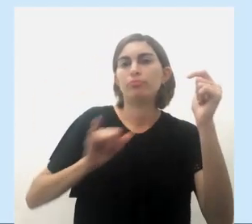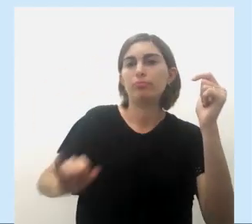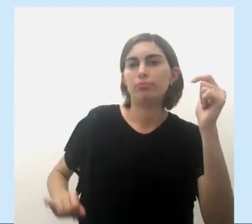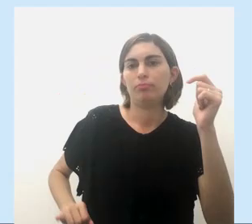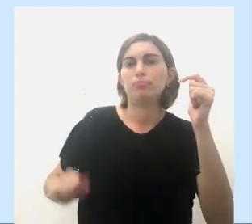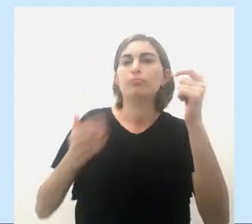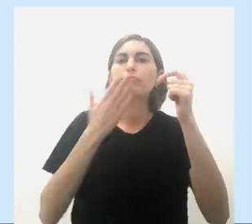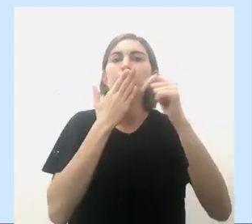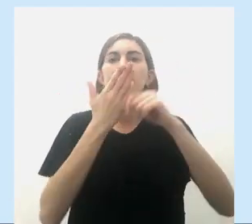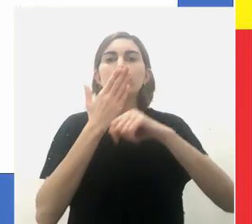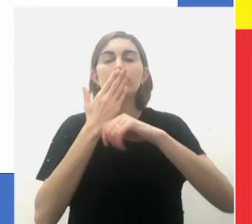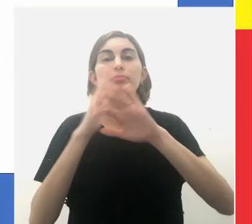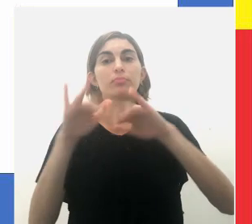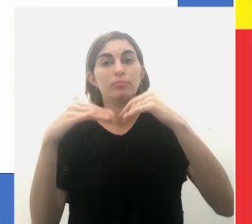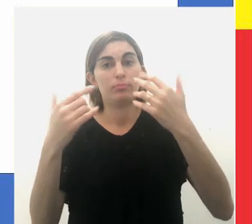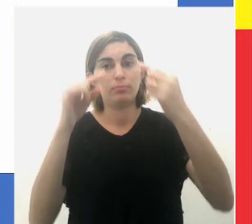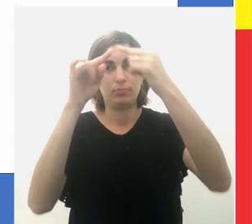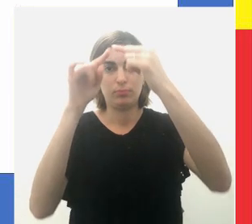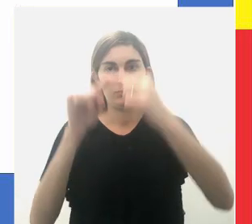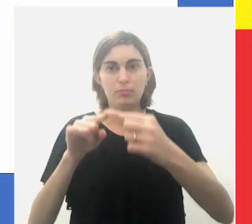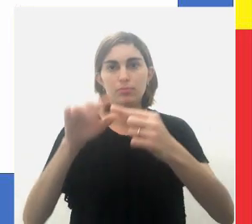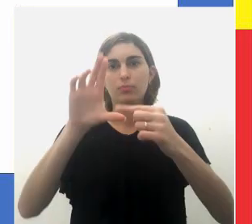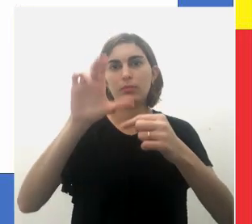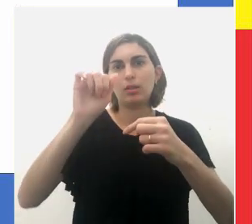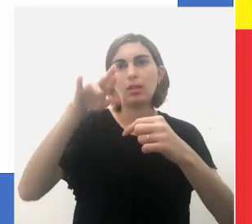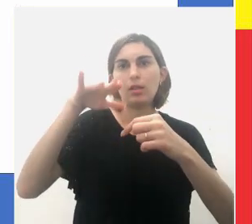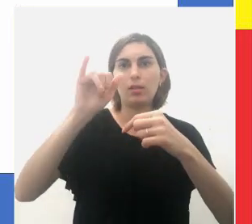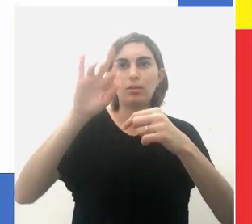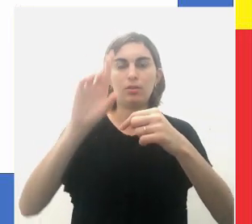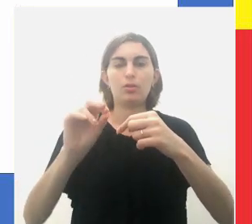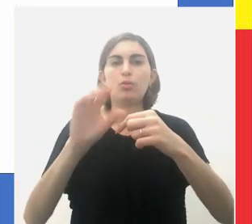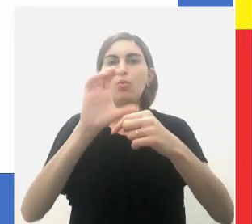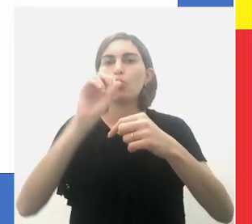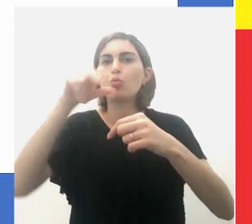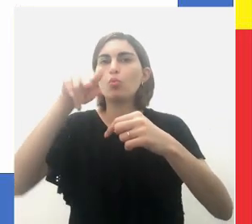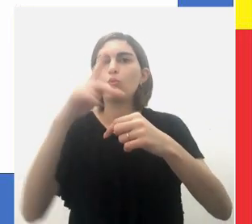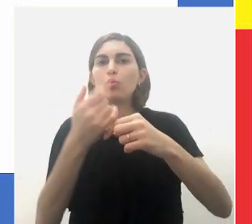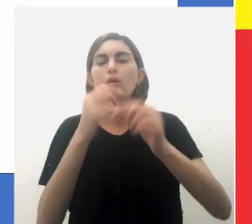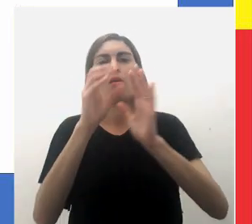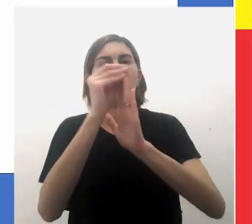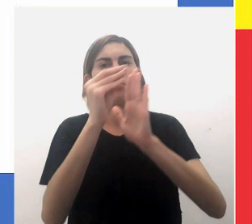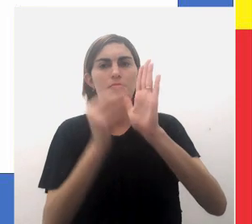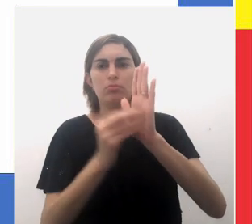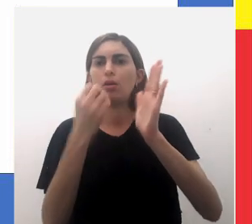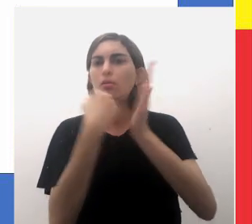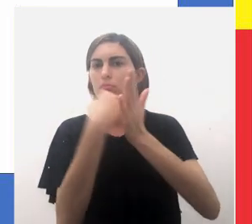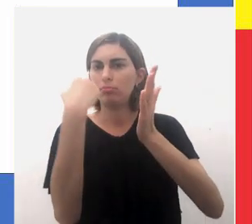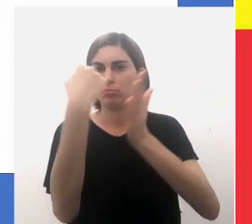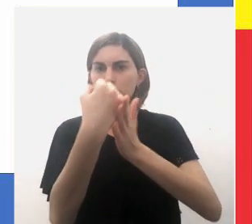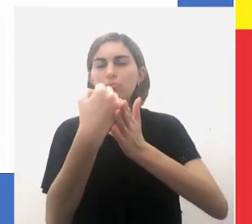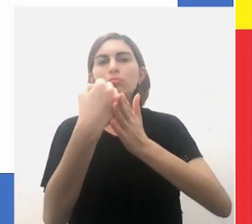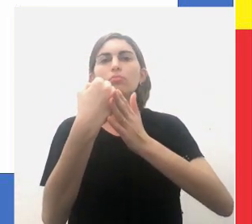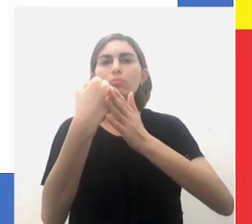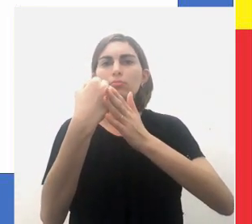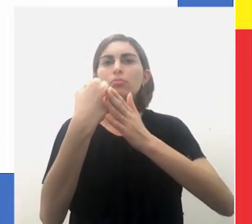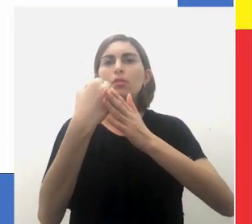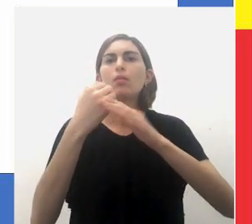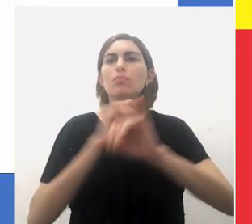para os indígenas. Então, de acordo com Carneiro, da Cunha, afirma que o regulamento das missões,